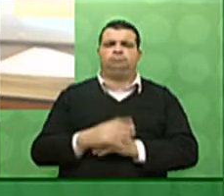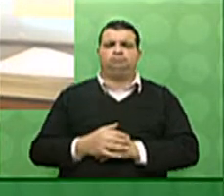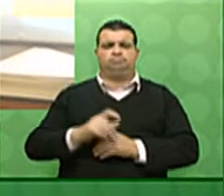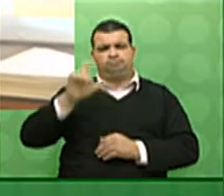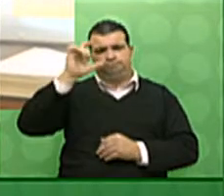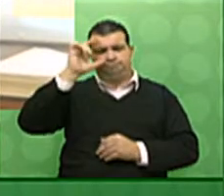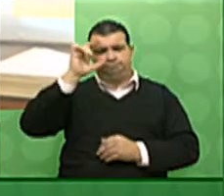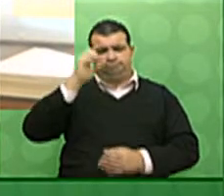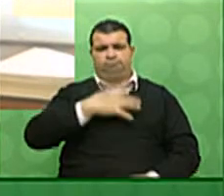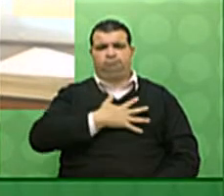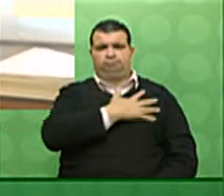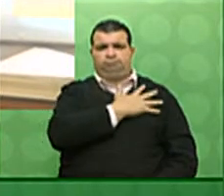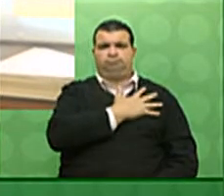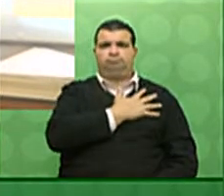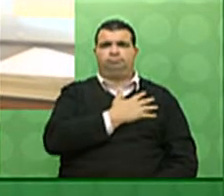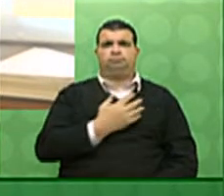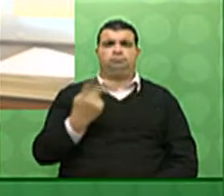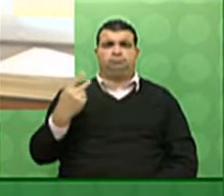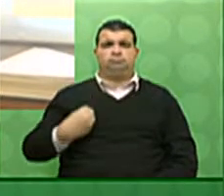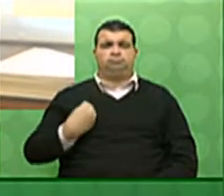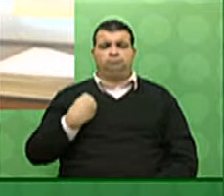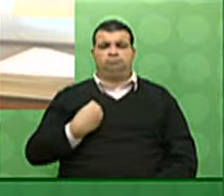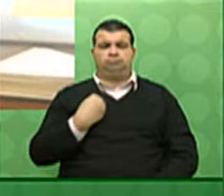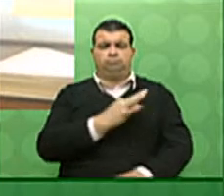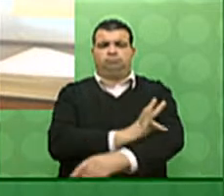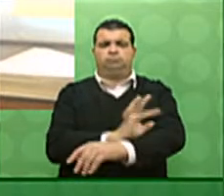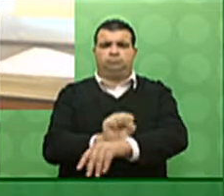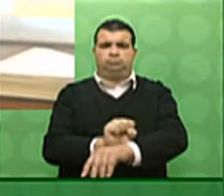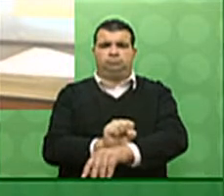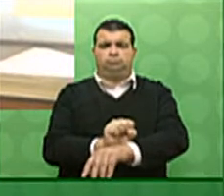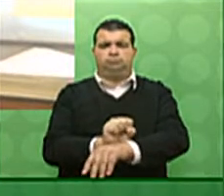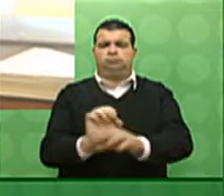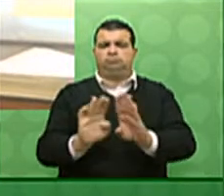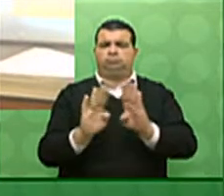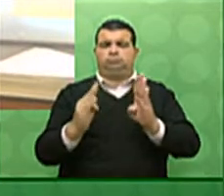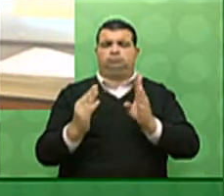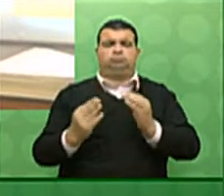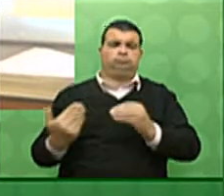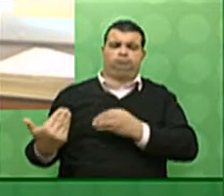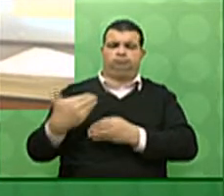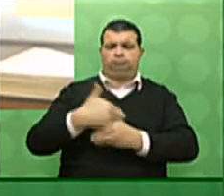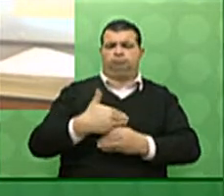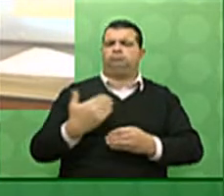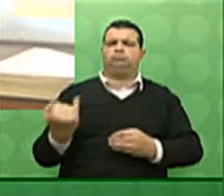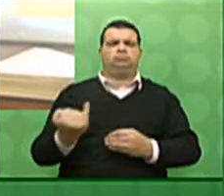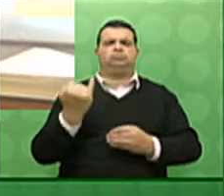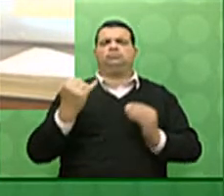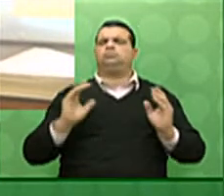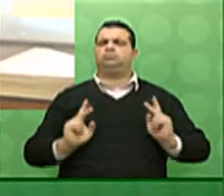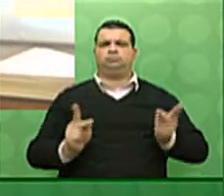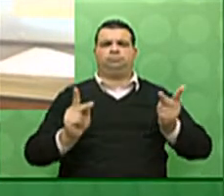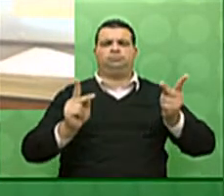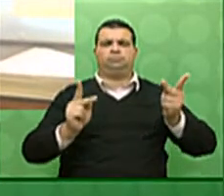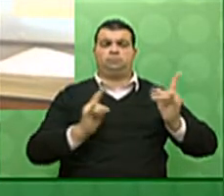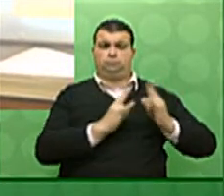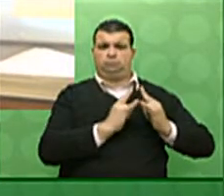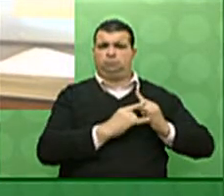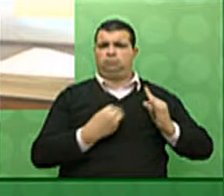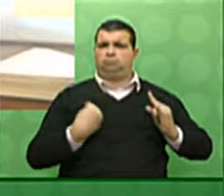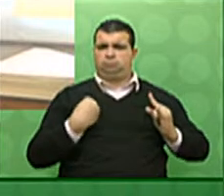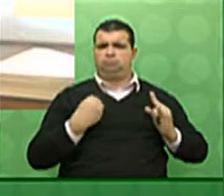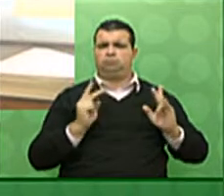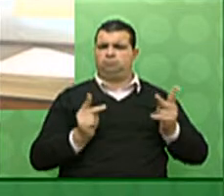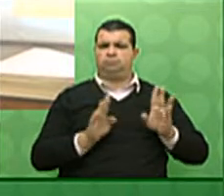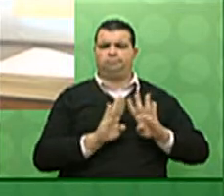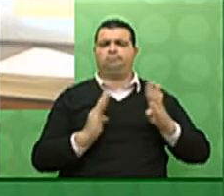vindas à Fiergs sempre foram e sempre serão muito importantes. A entidade permanece de